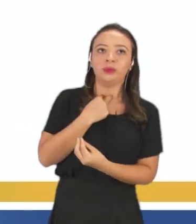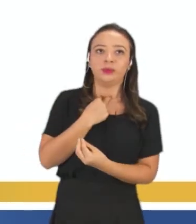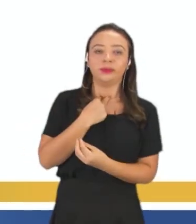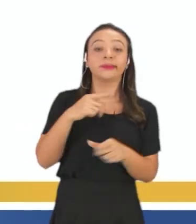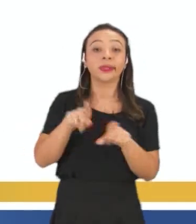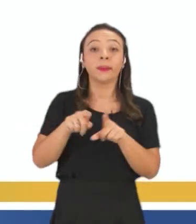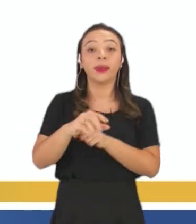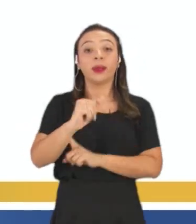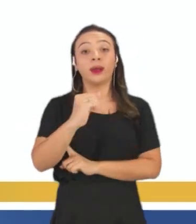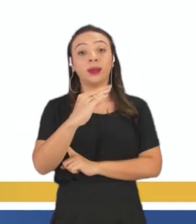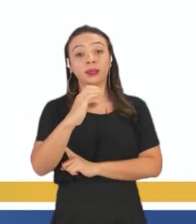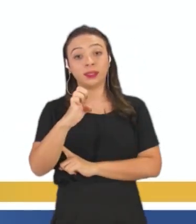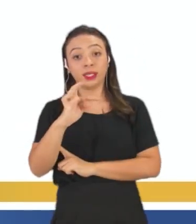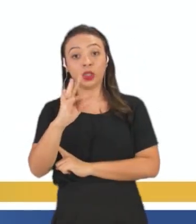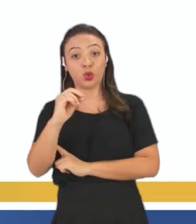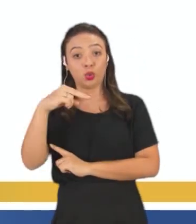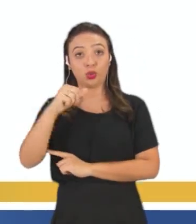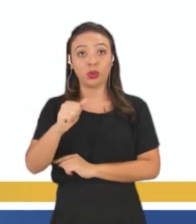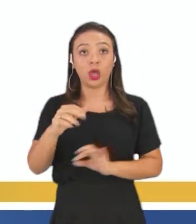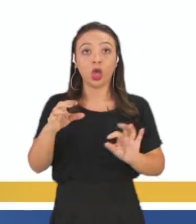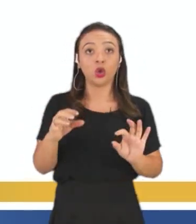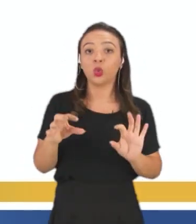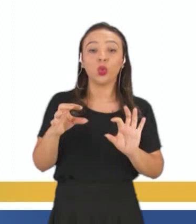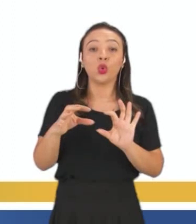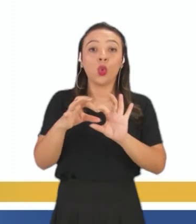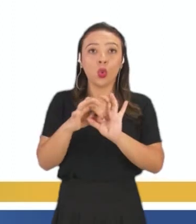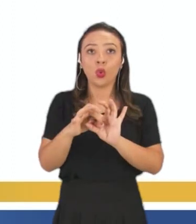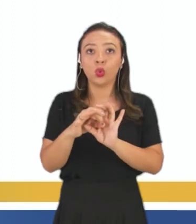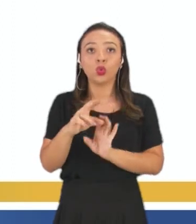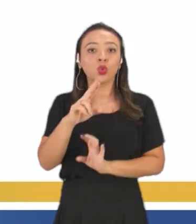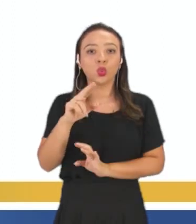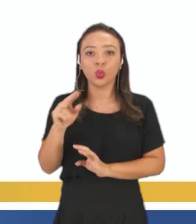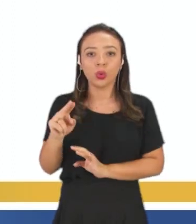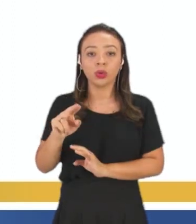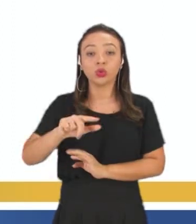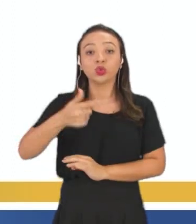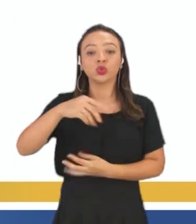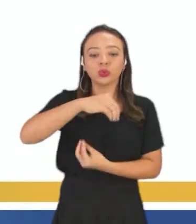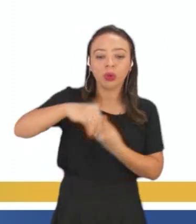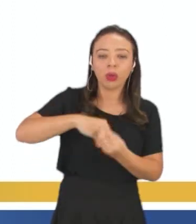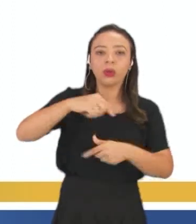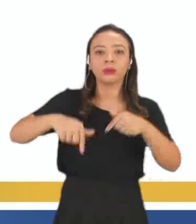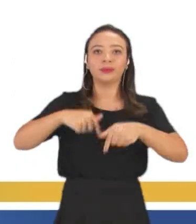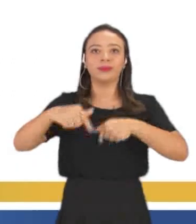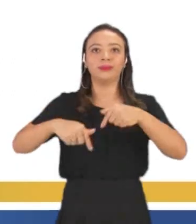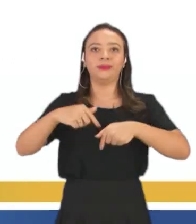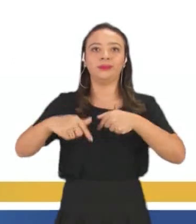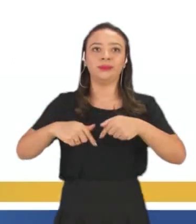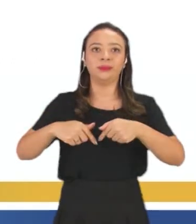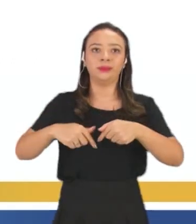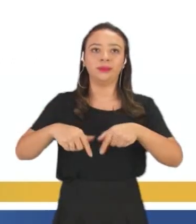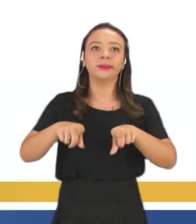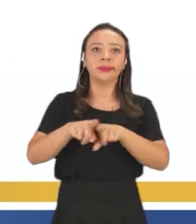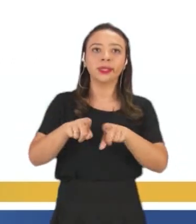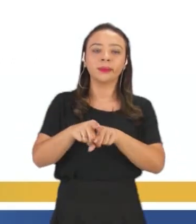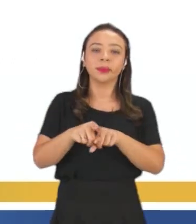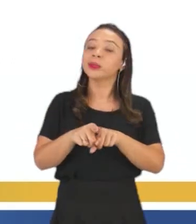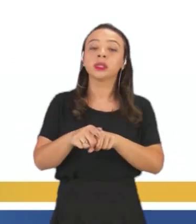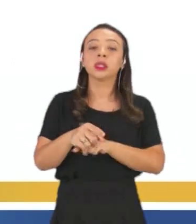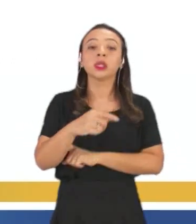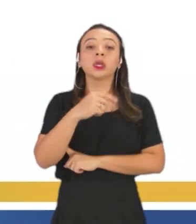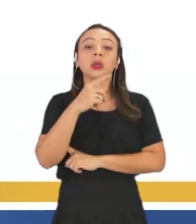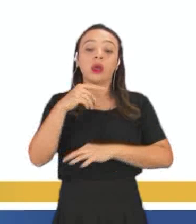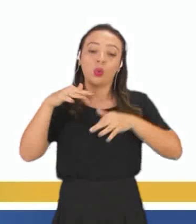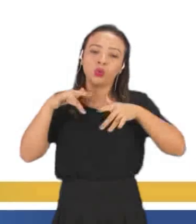acetona não pode estar próxima de ácido sulfúrico e nítrico concentrados. Outro exemplo, são